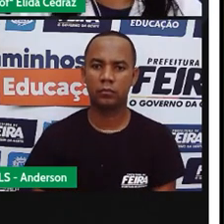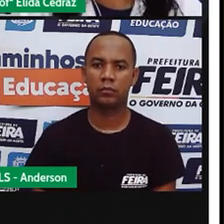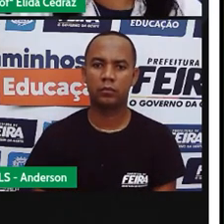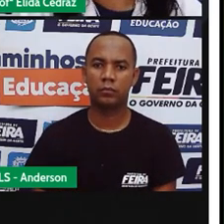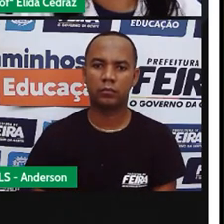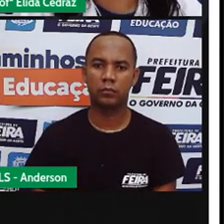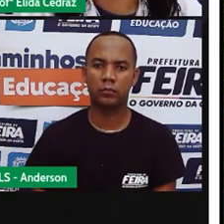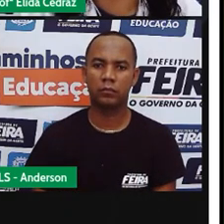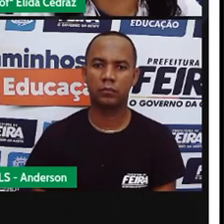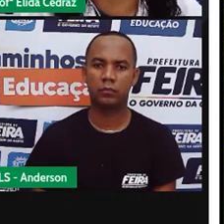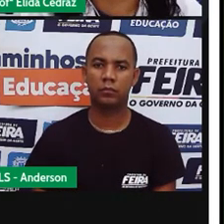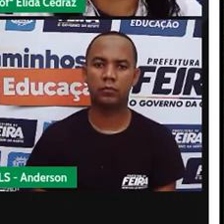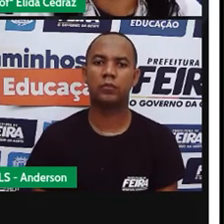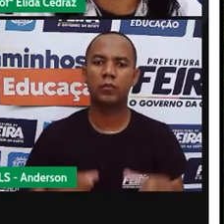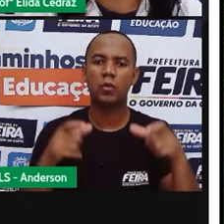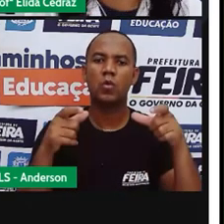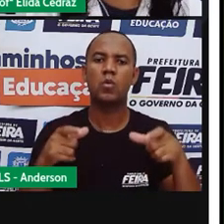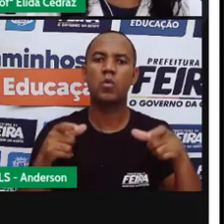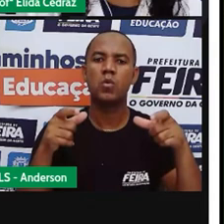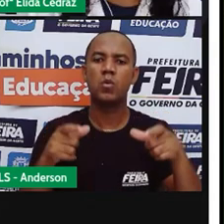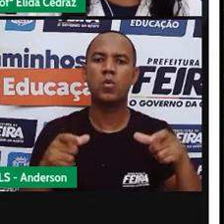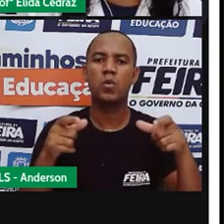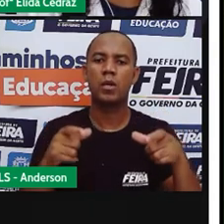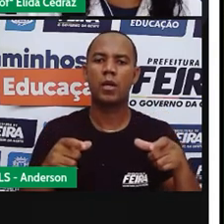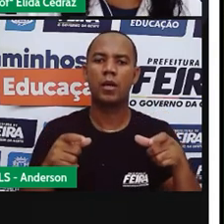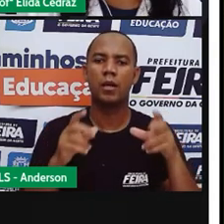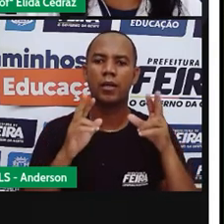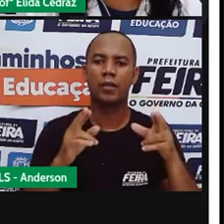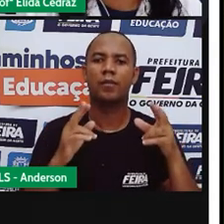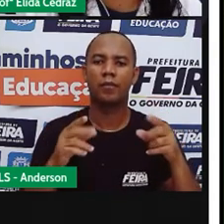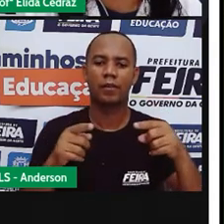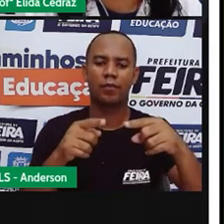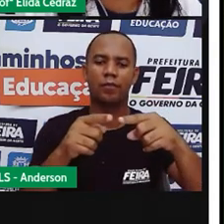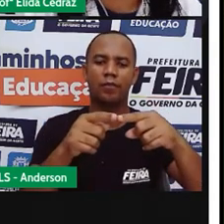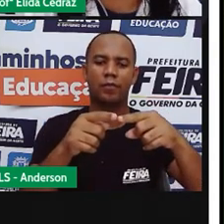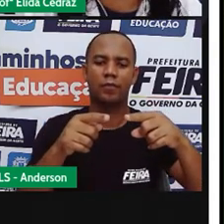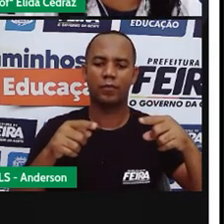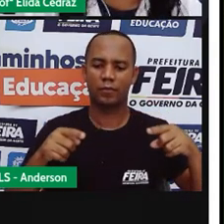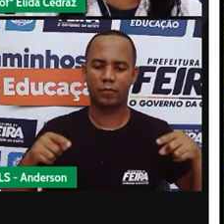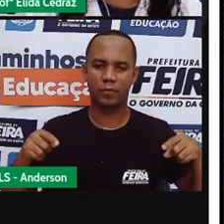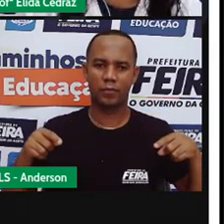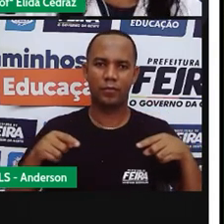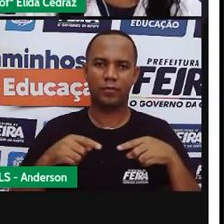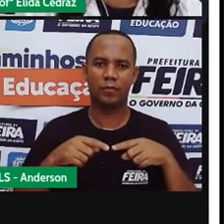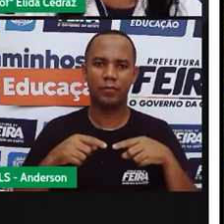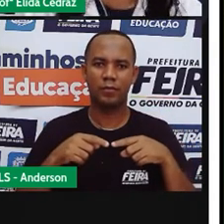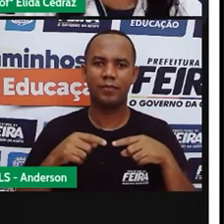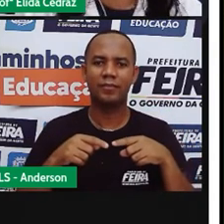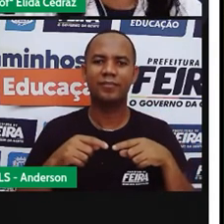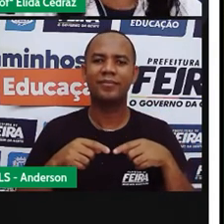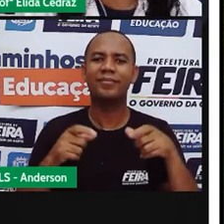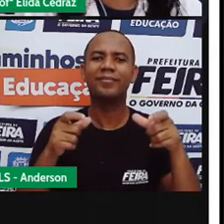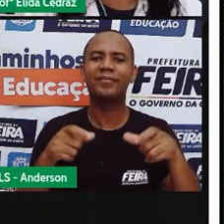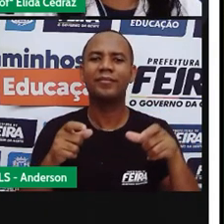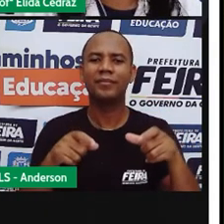E essa praça em forma de triângulo? Onde você acha que é essa praça?